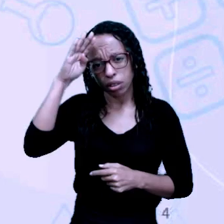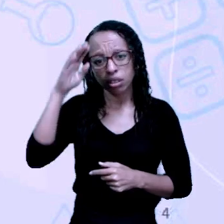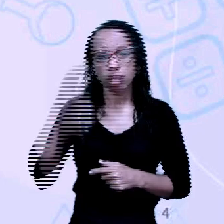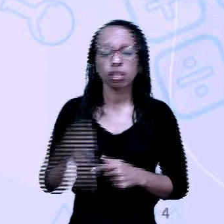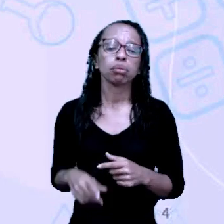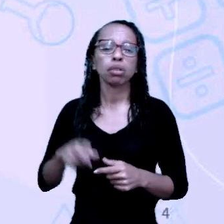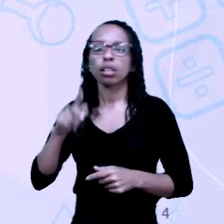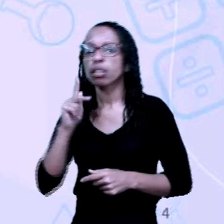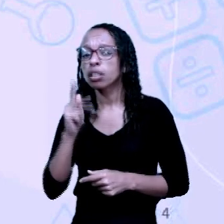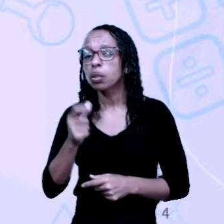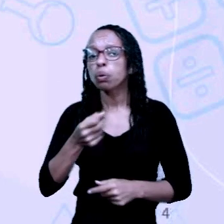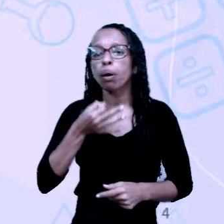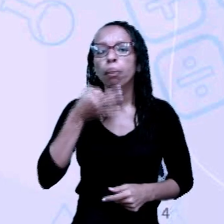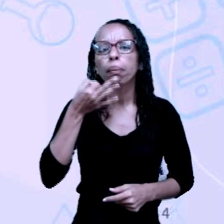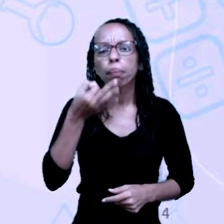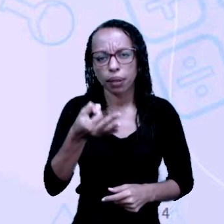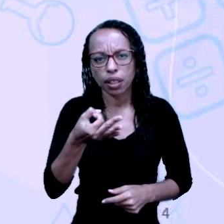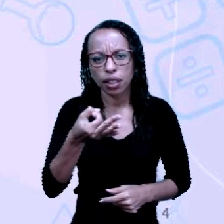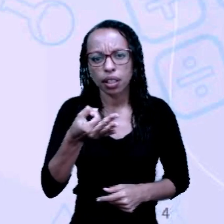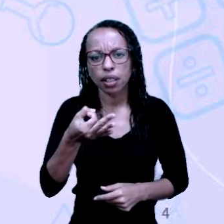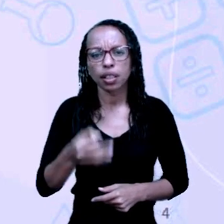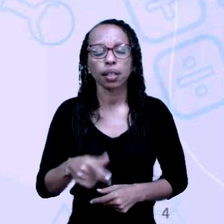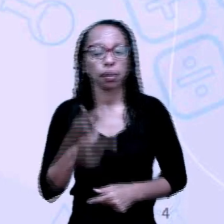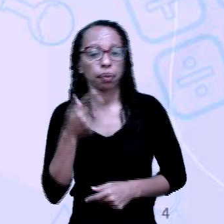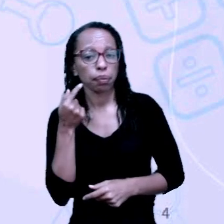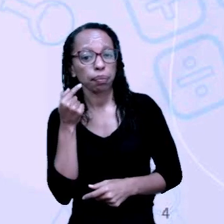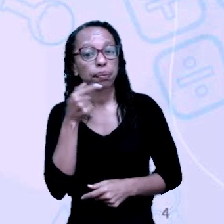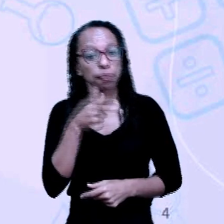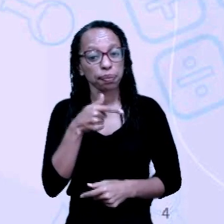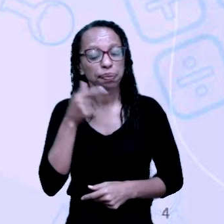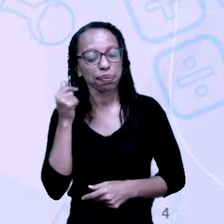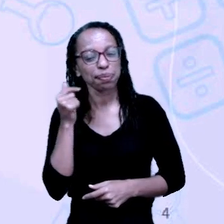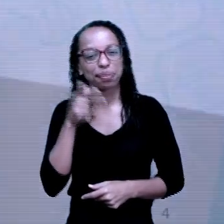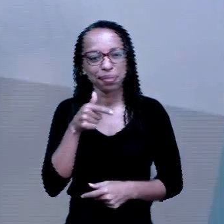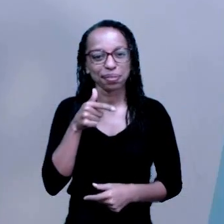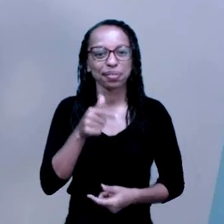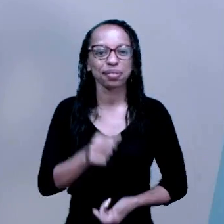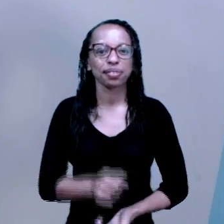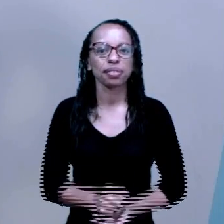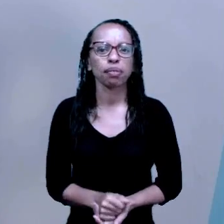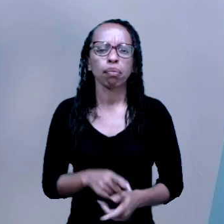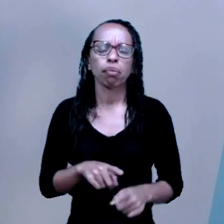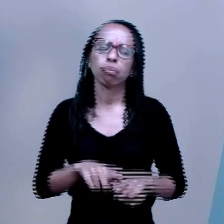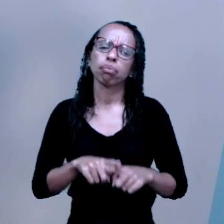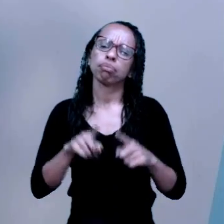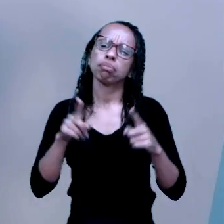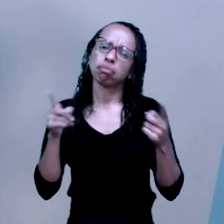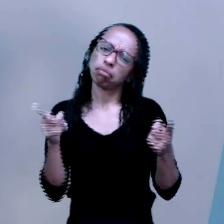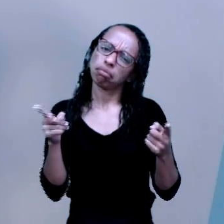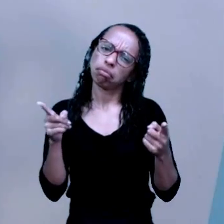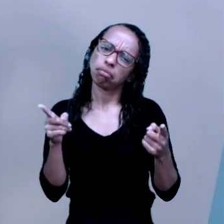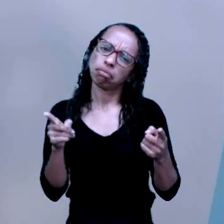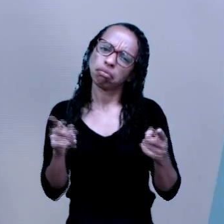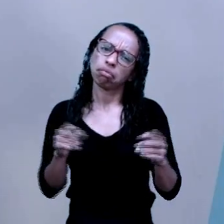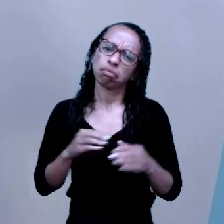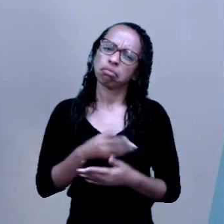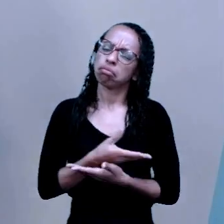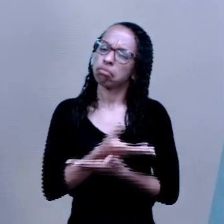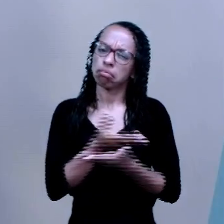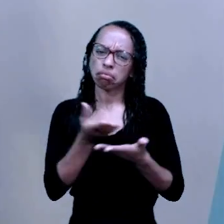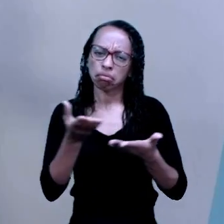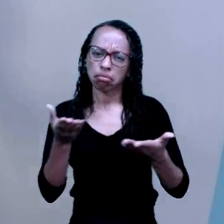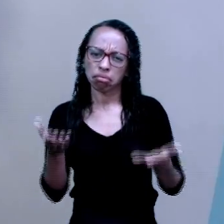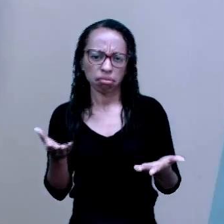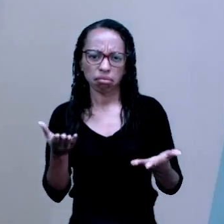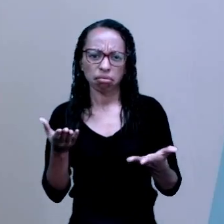por meio do humor. Aí você pode estar se perguntando, mas, Loyo, no geral, eu não acho uma